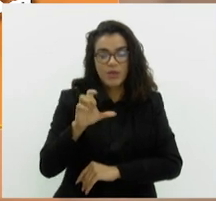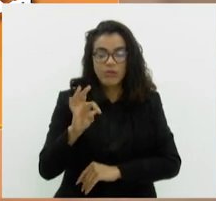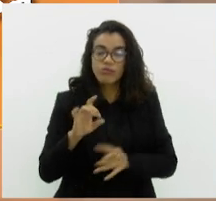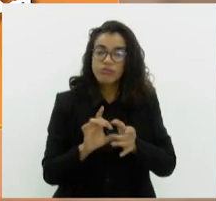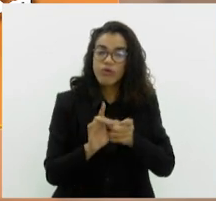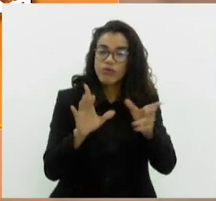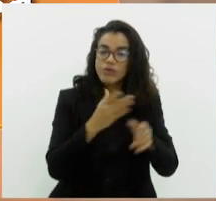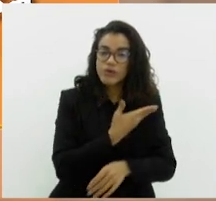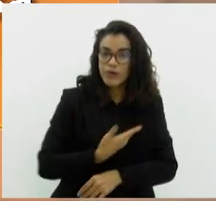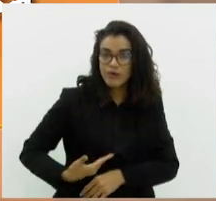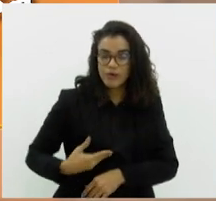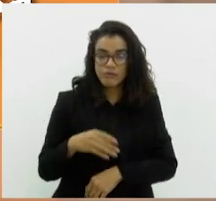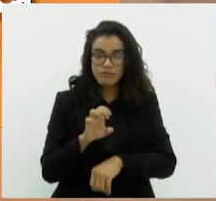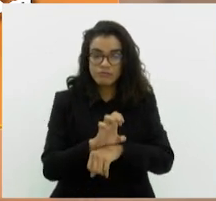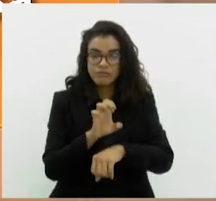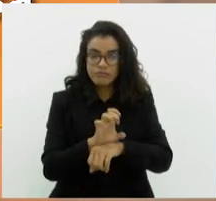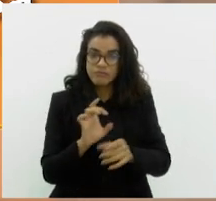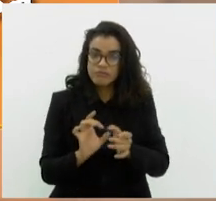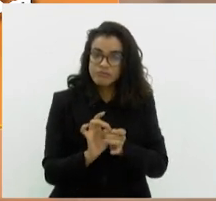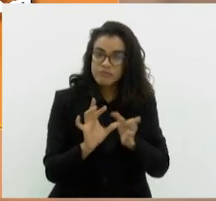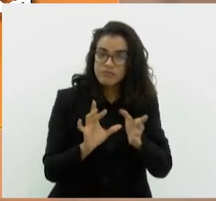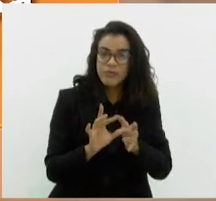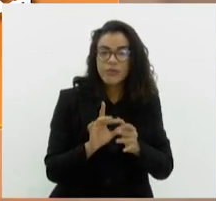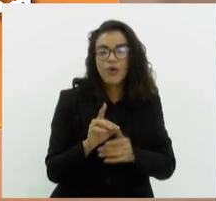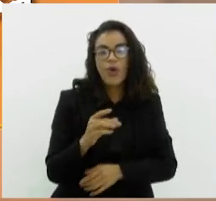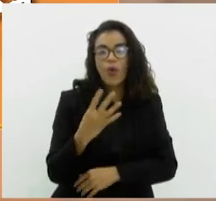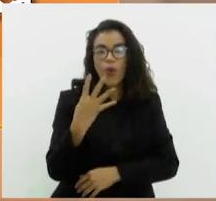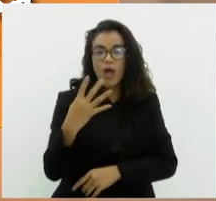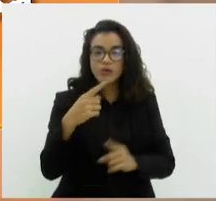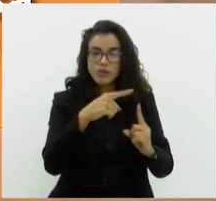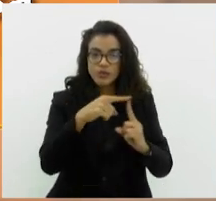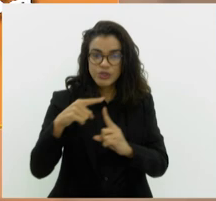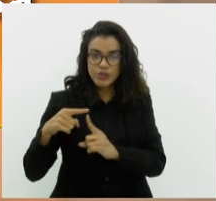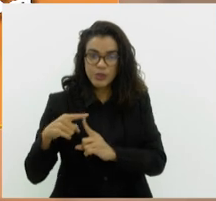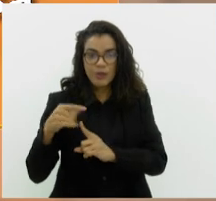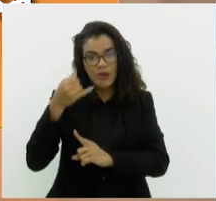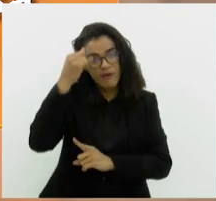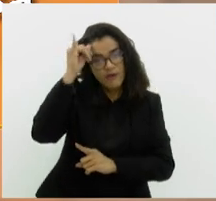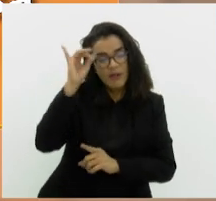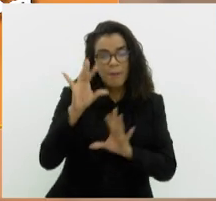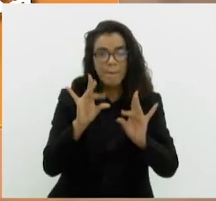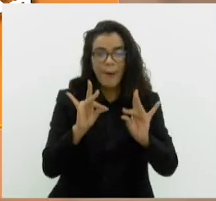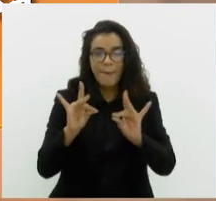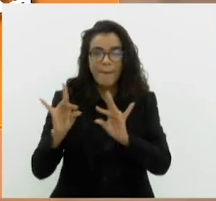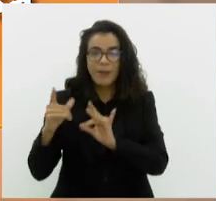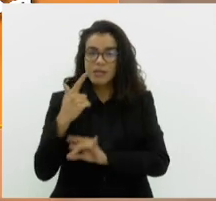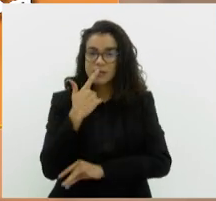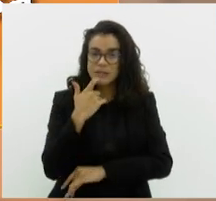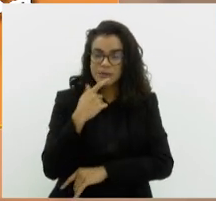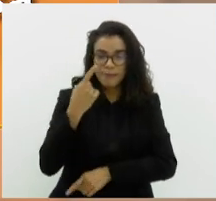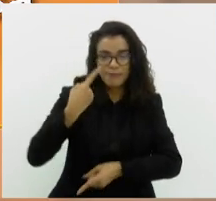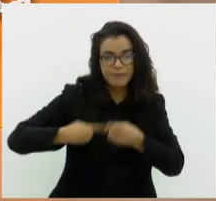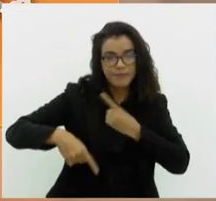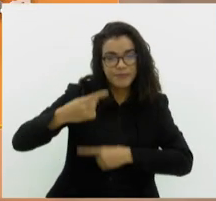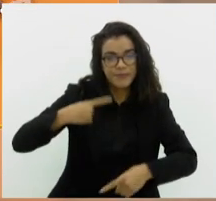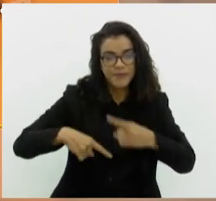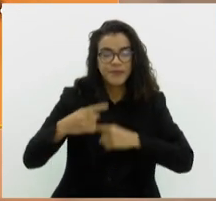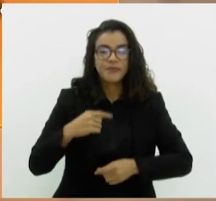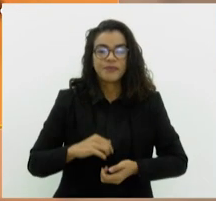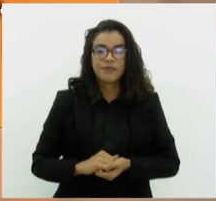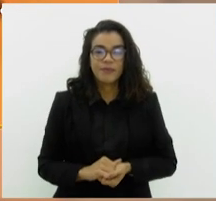Estado a disponibilizar quatro anticoagulantes e similares para o tratamento de trombose venosa.